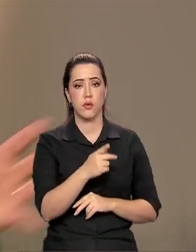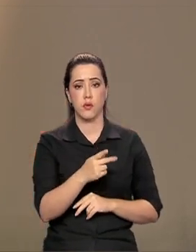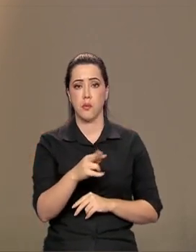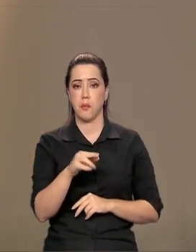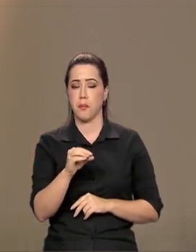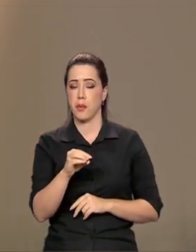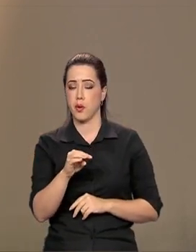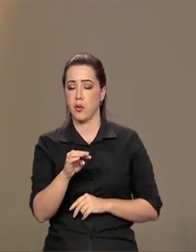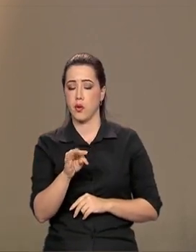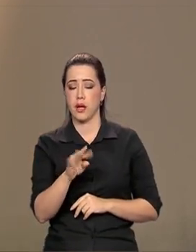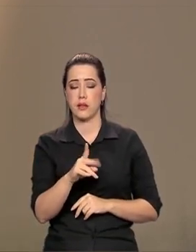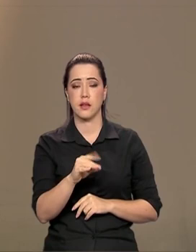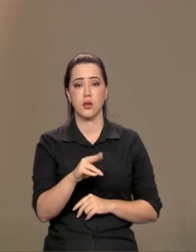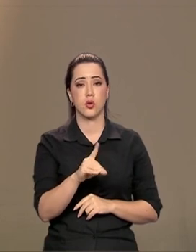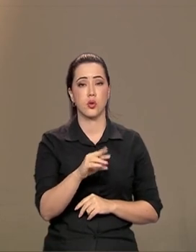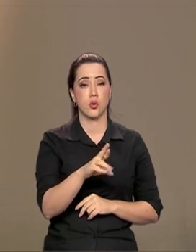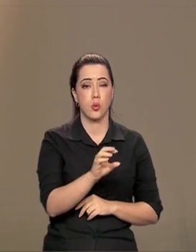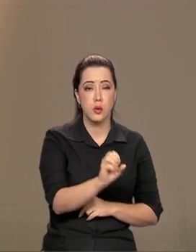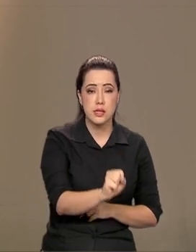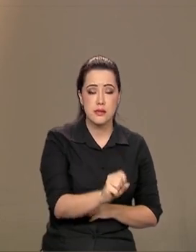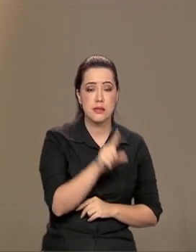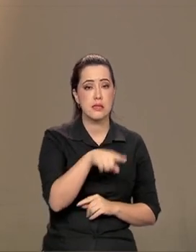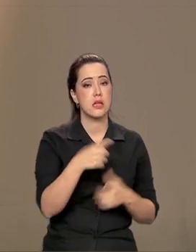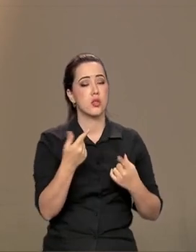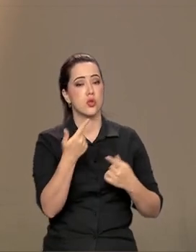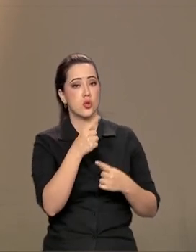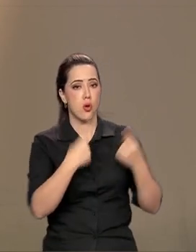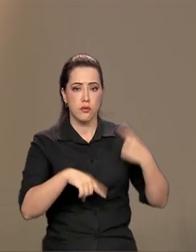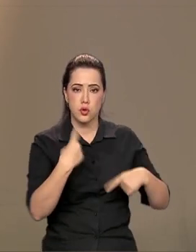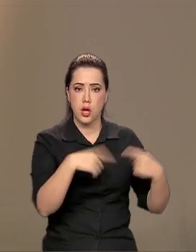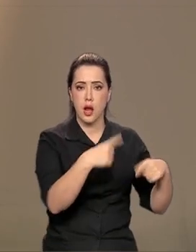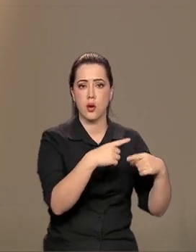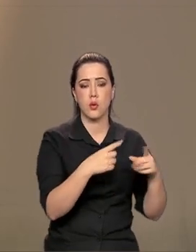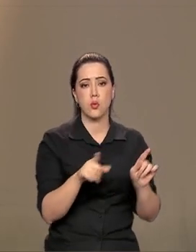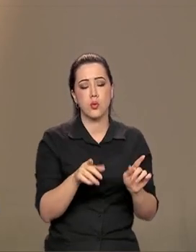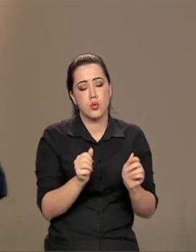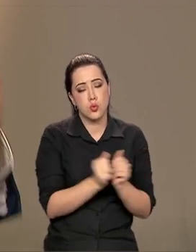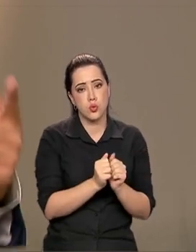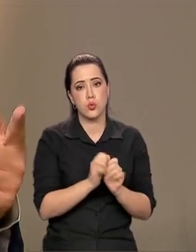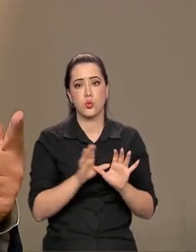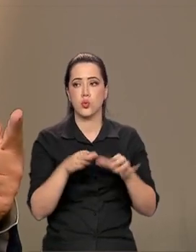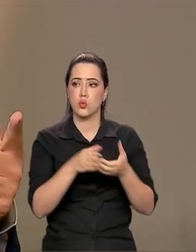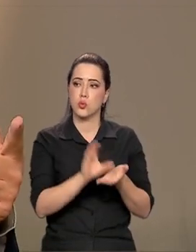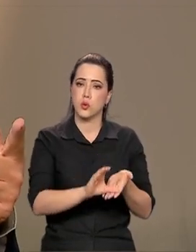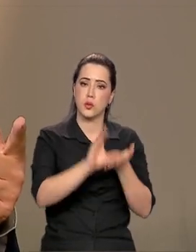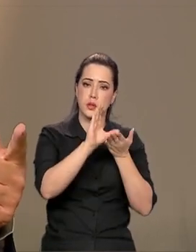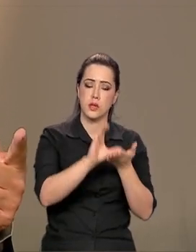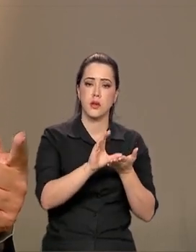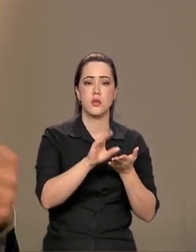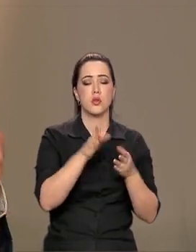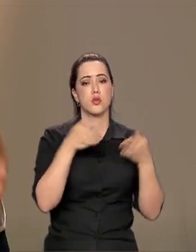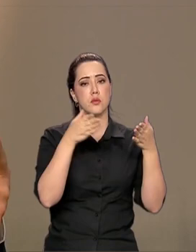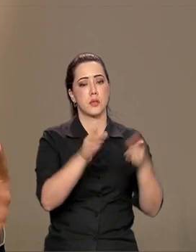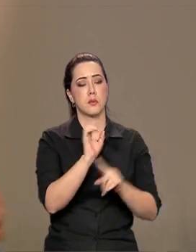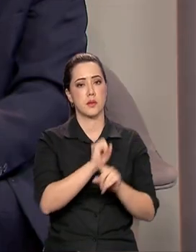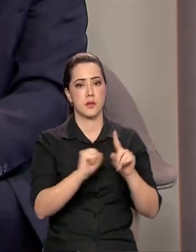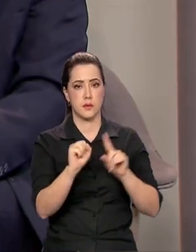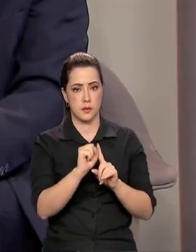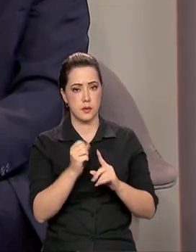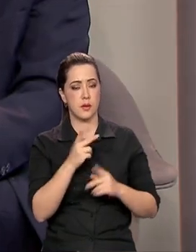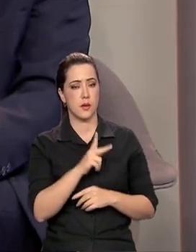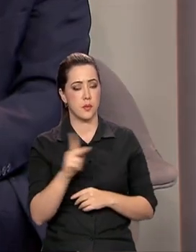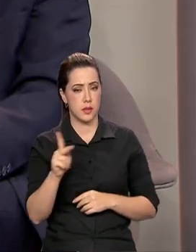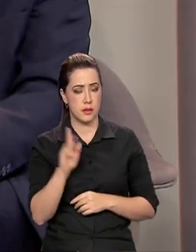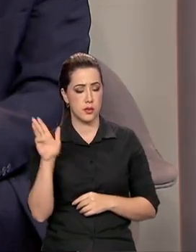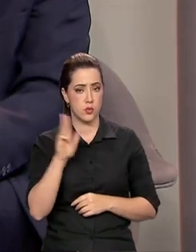diálogo com os conselhos temáticos no país. Foi criado o Conselho de Participação Social pelo presidente Lula,